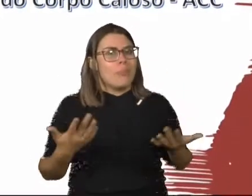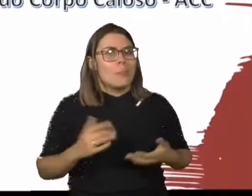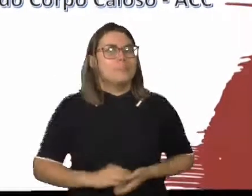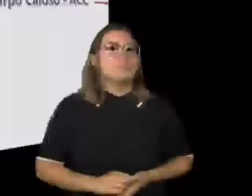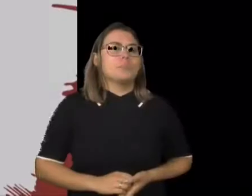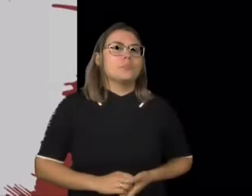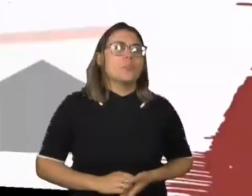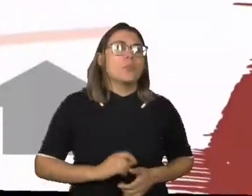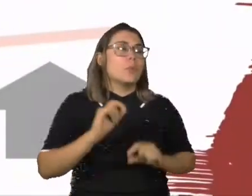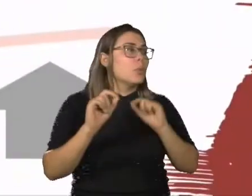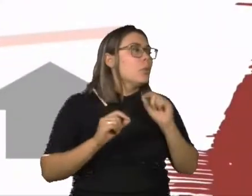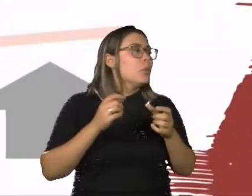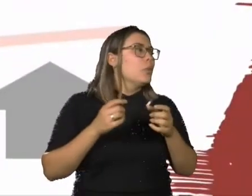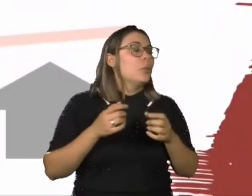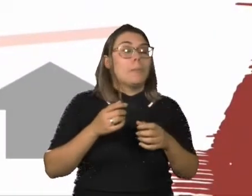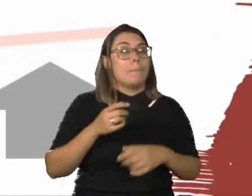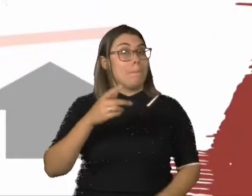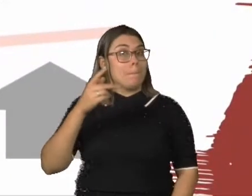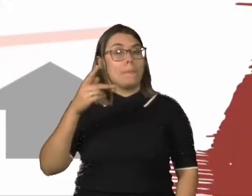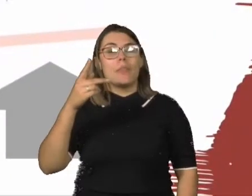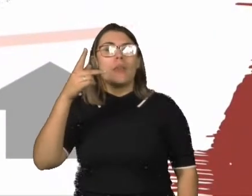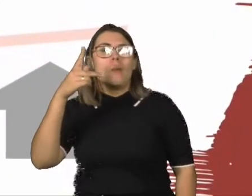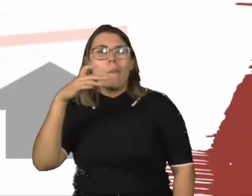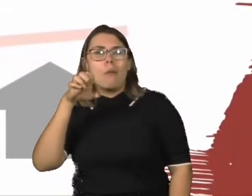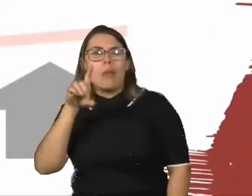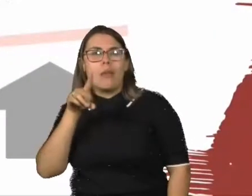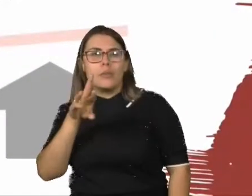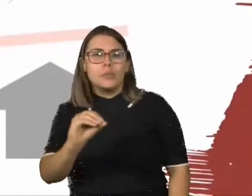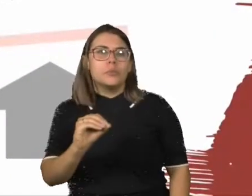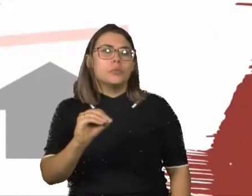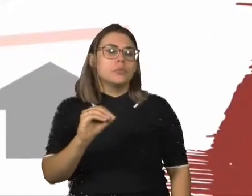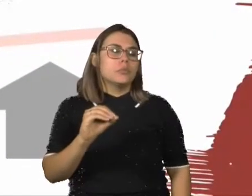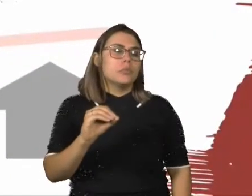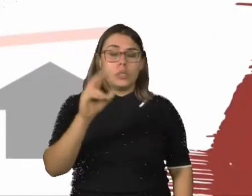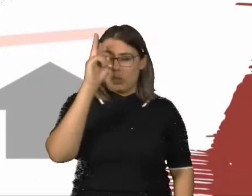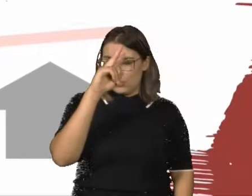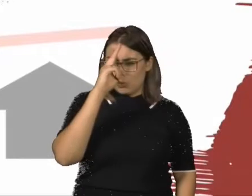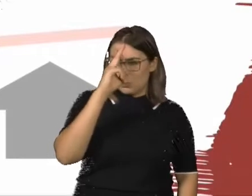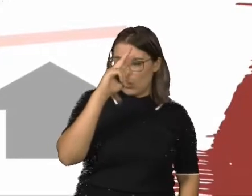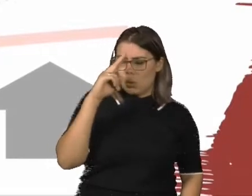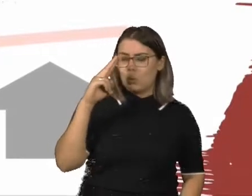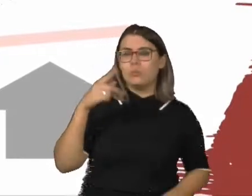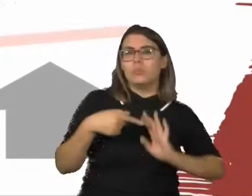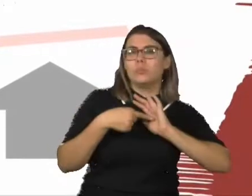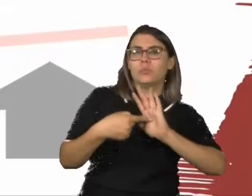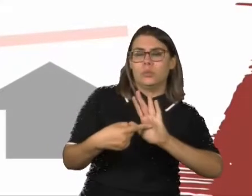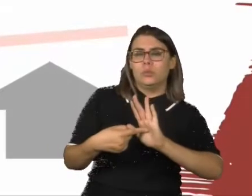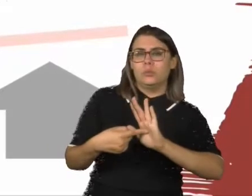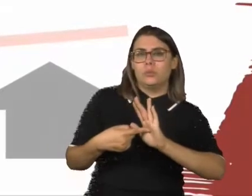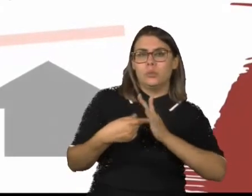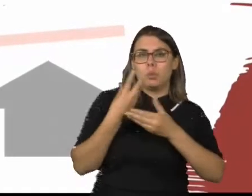qual era o prognóstico de Pedro? E aí, eu venho trazendo o histórico clínico e o desdobramento clínico do